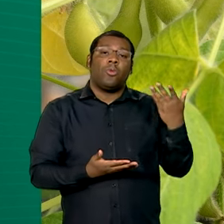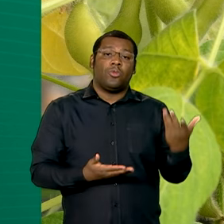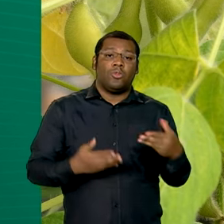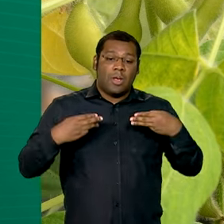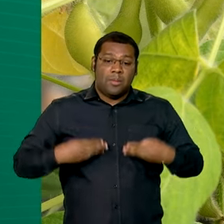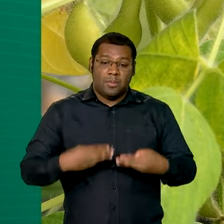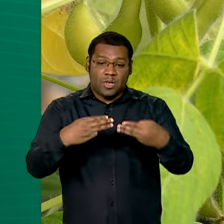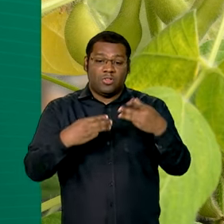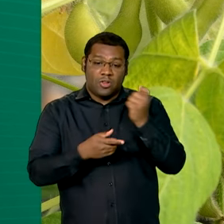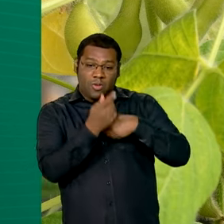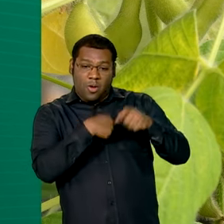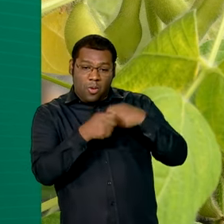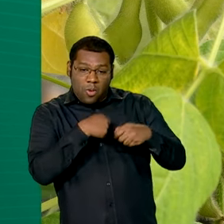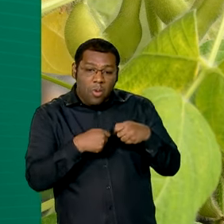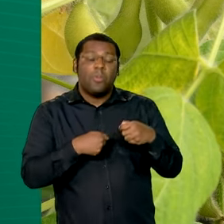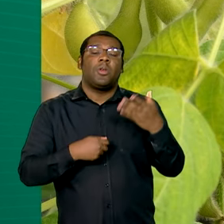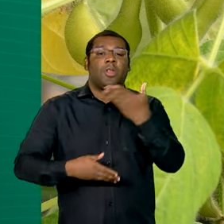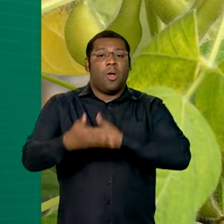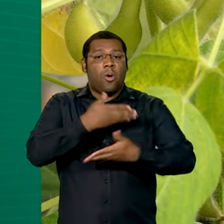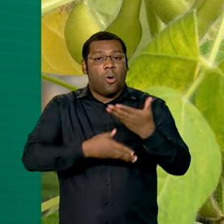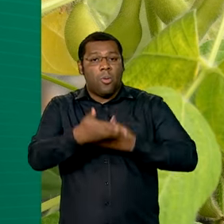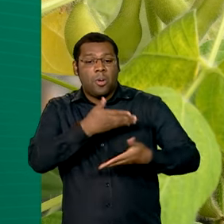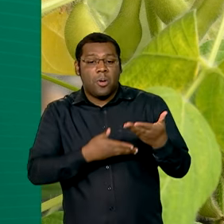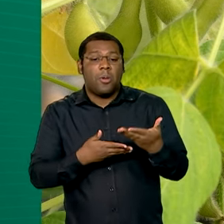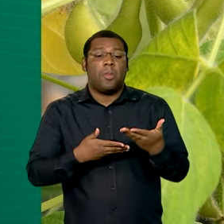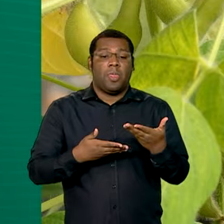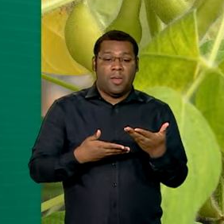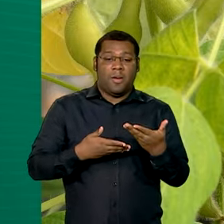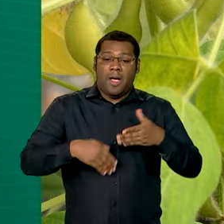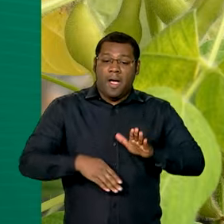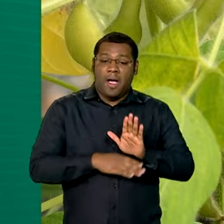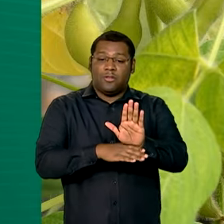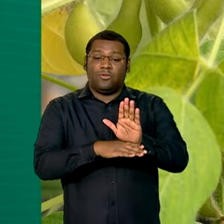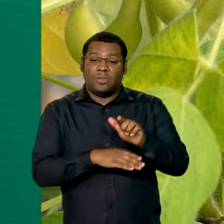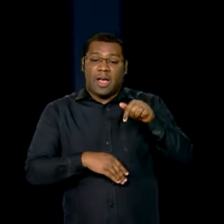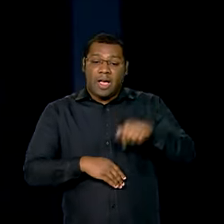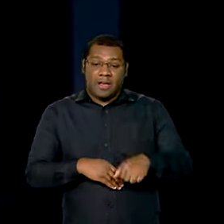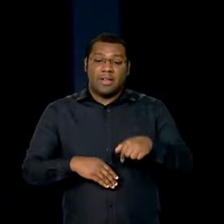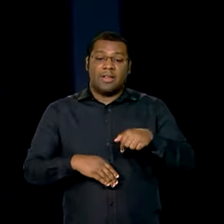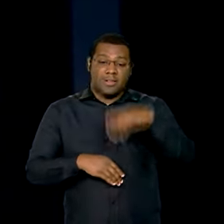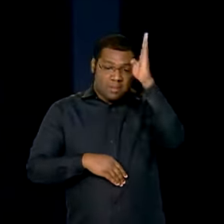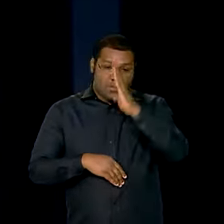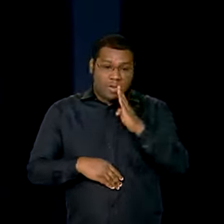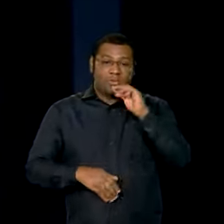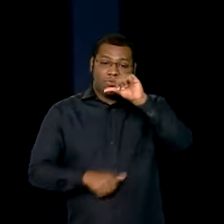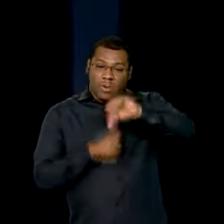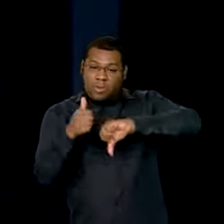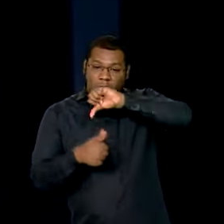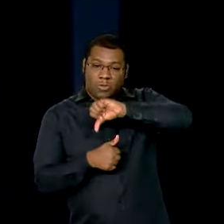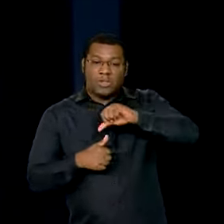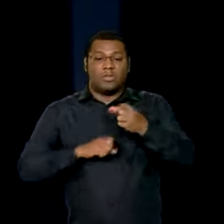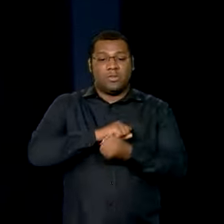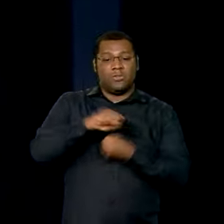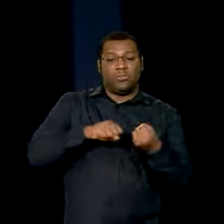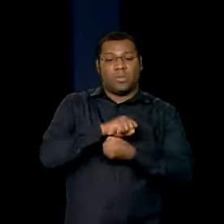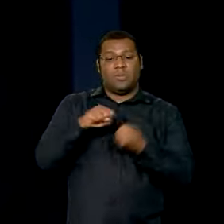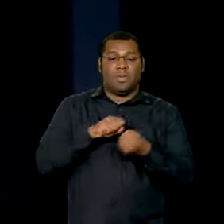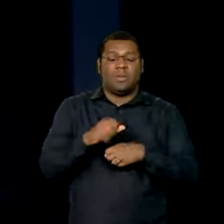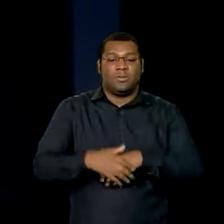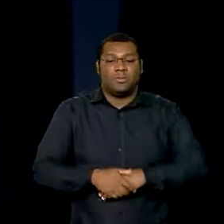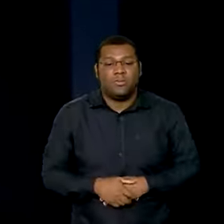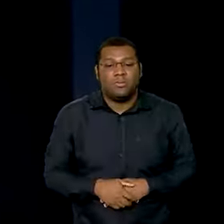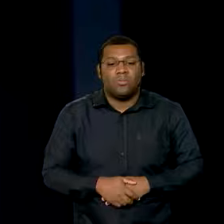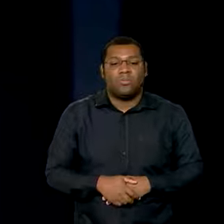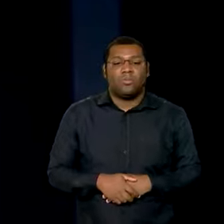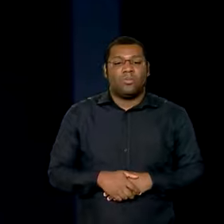Ministério da Fazenda para subsidiar o plano de transformação ecológica brasileiro. Eu tenho certeza que a repercussão disso não